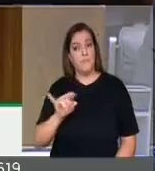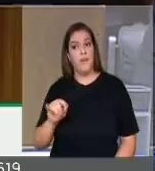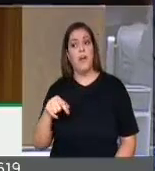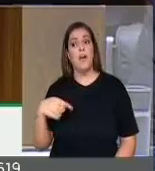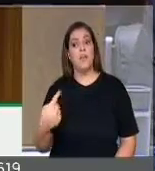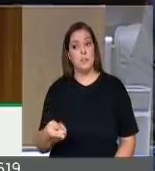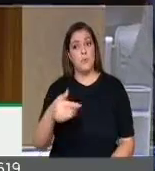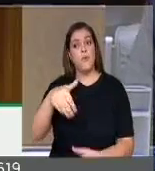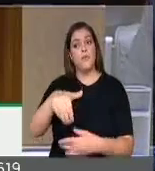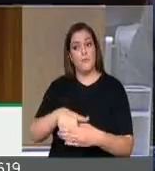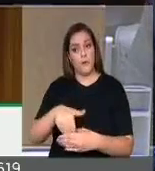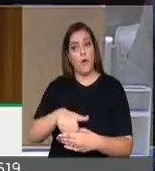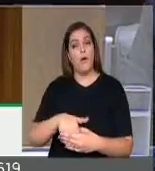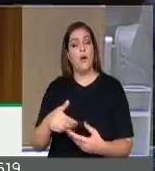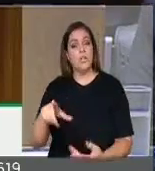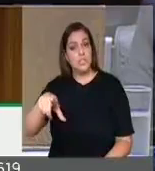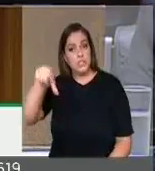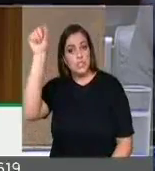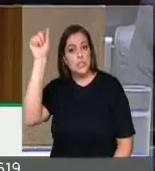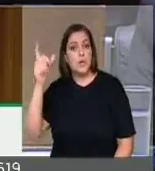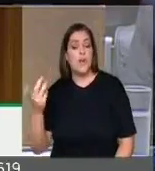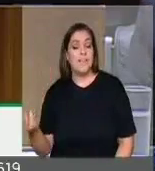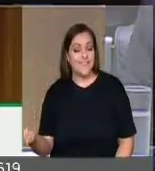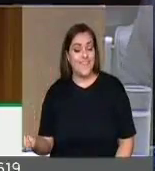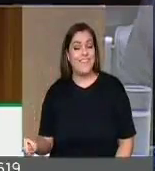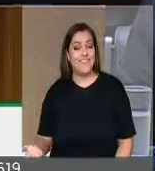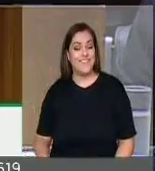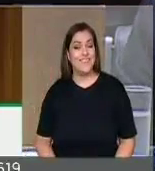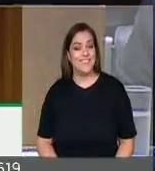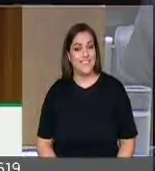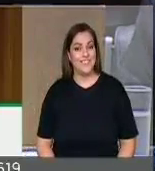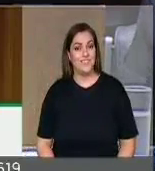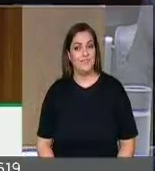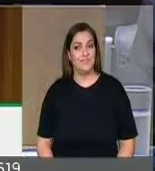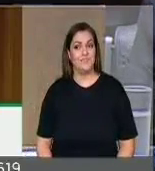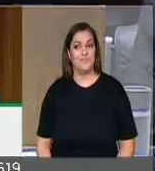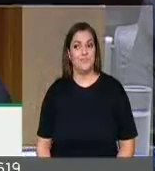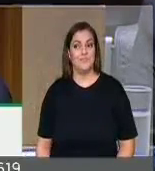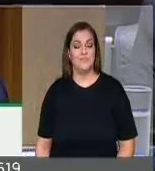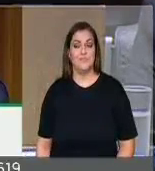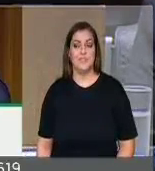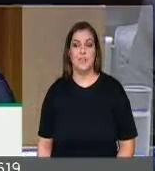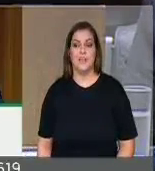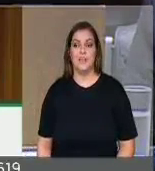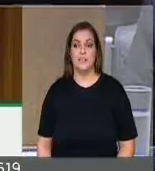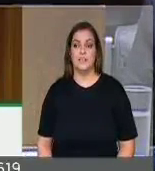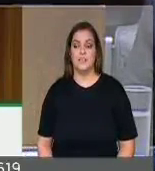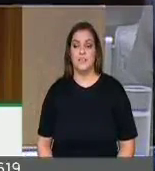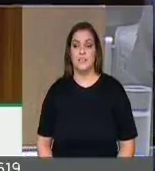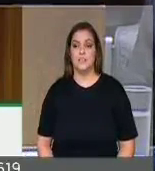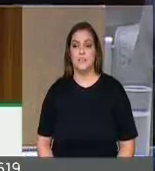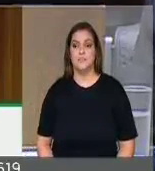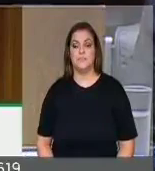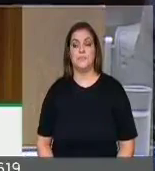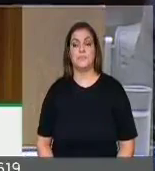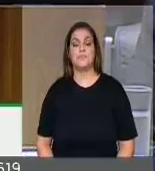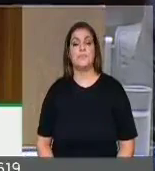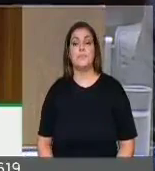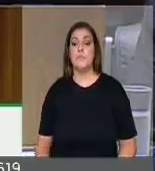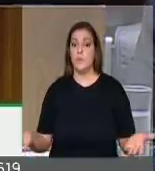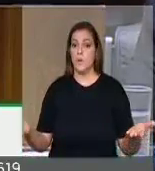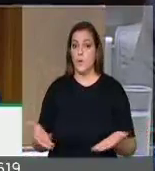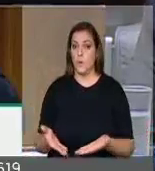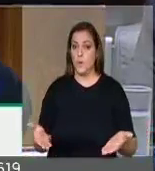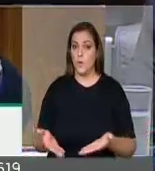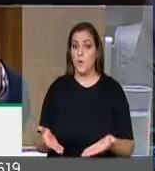em relação a temas densos, como esse relacionados ao Banco do Brasil. Esse debate não se encerra.